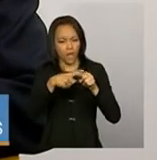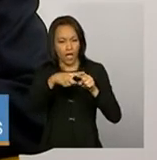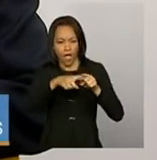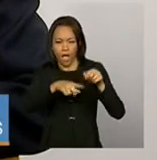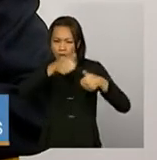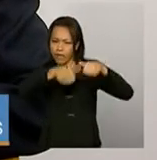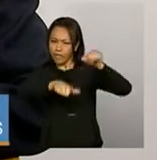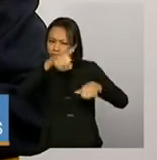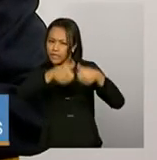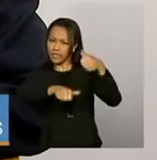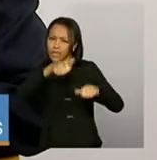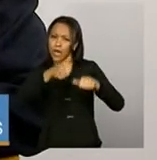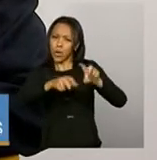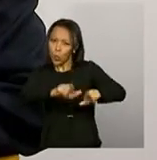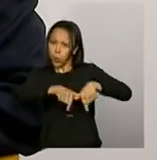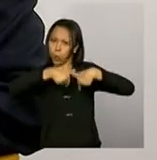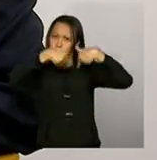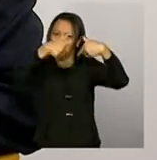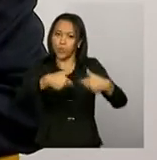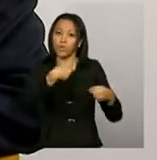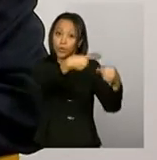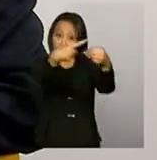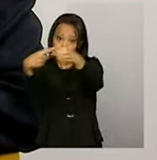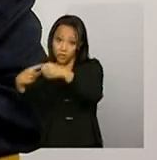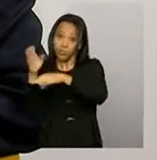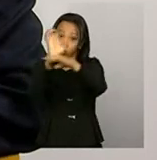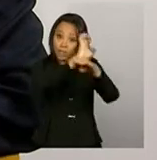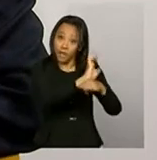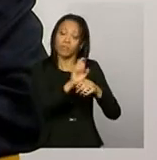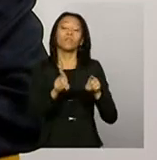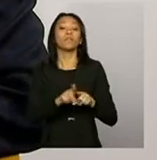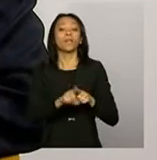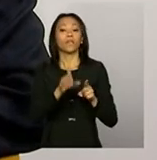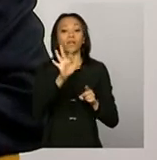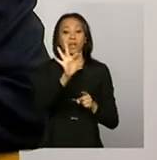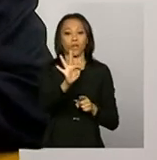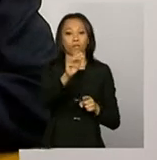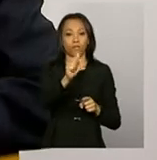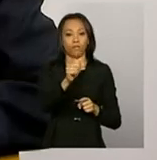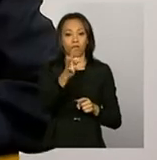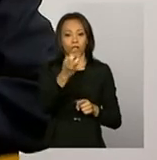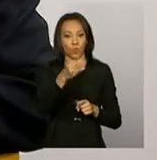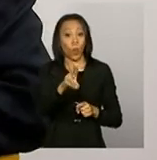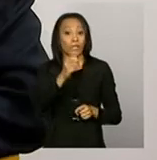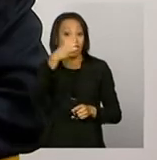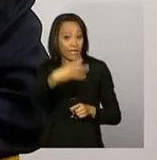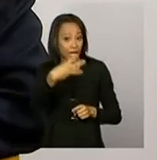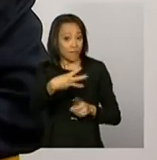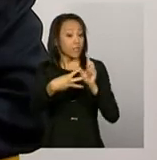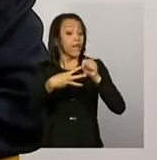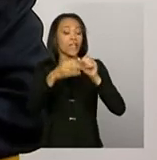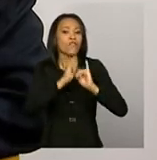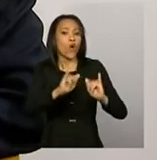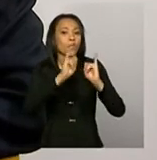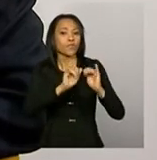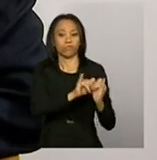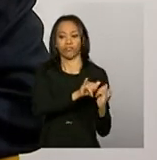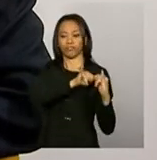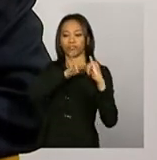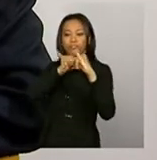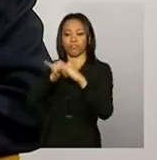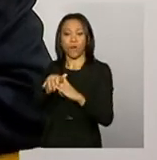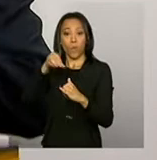esforço do estado e do município. Eu tenho o fator 3, que é a informação para o MDS, se